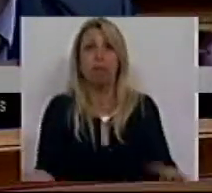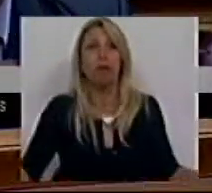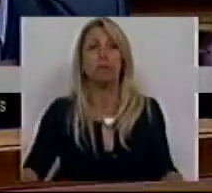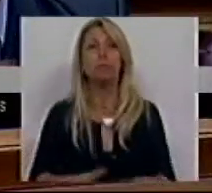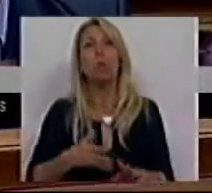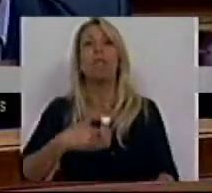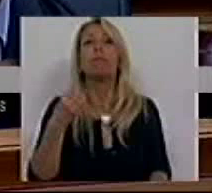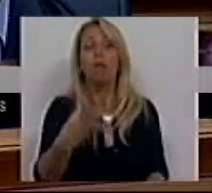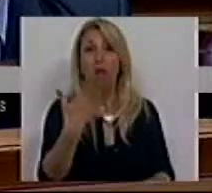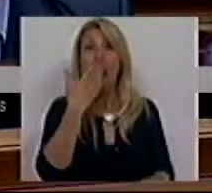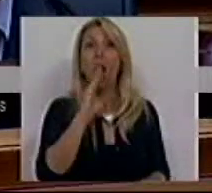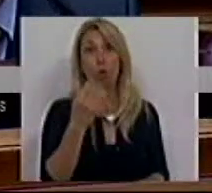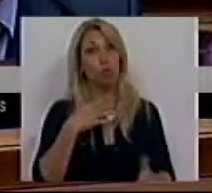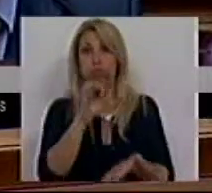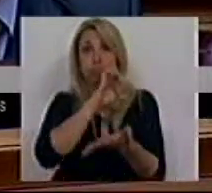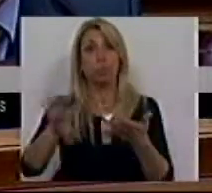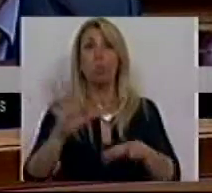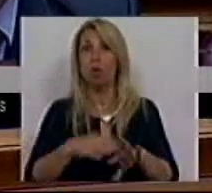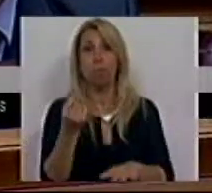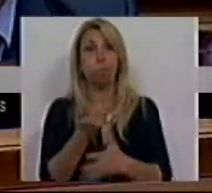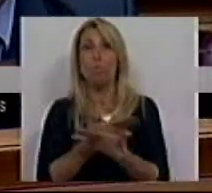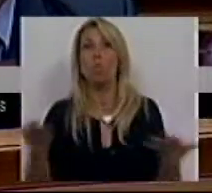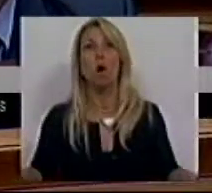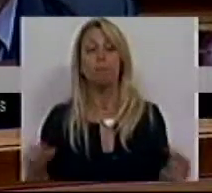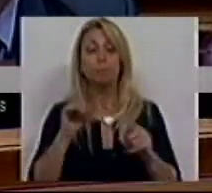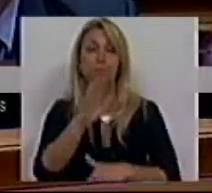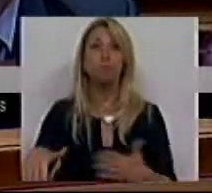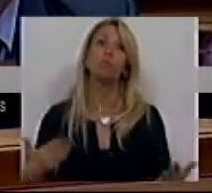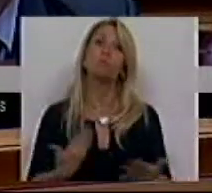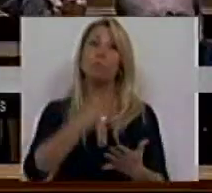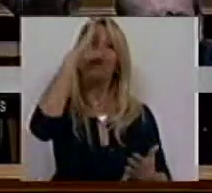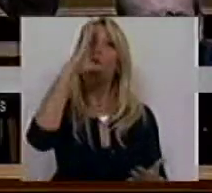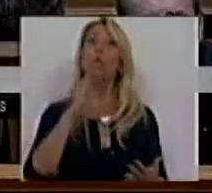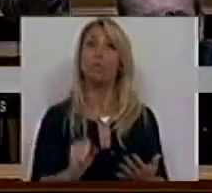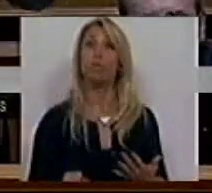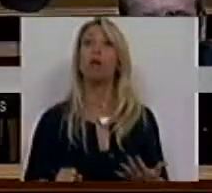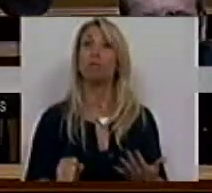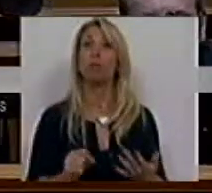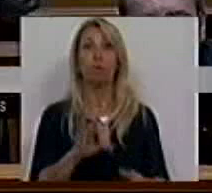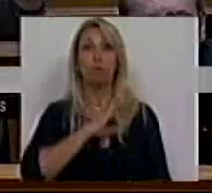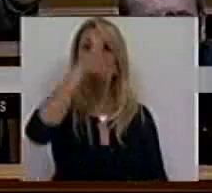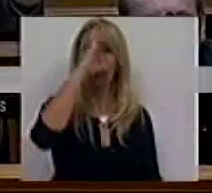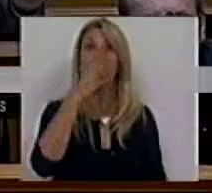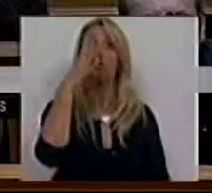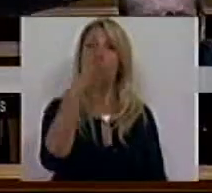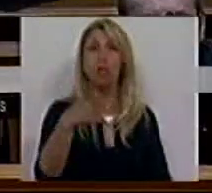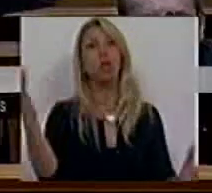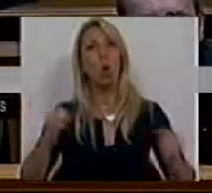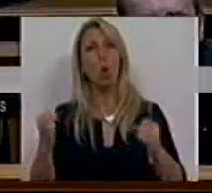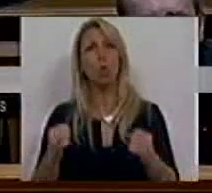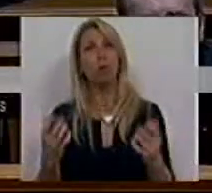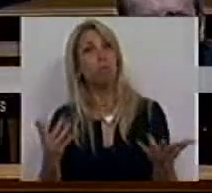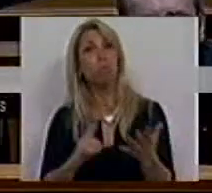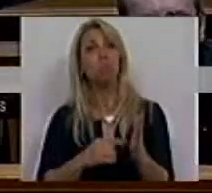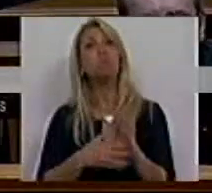estudantes que já desistiram por questões económicas. sobre essa proposta que o Governo, através do Sr. Ministro, disse que estava de acordo. Por que é